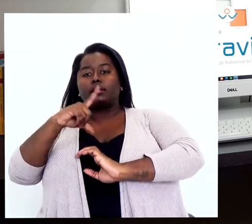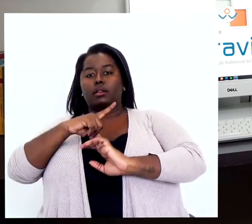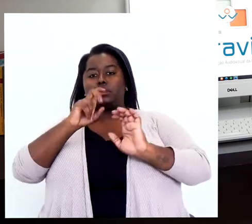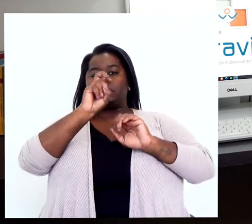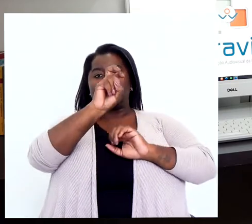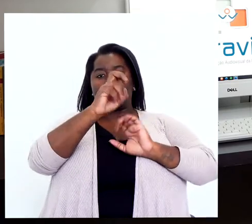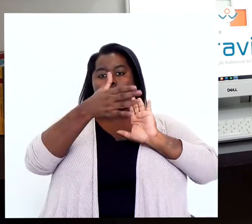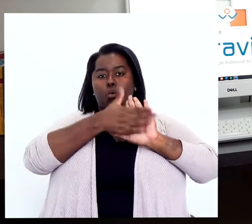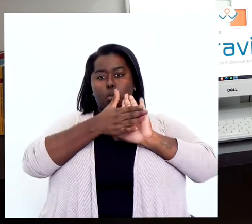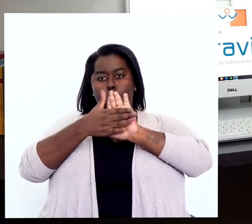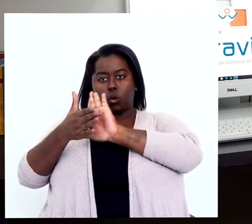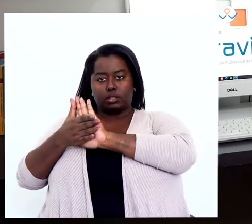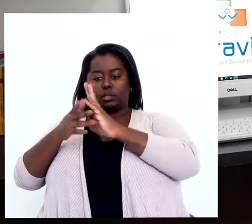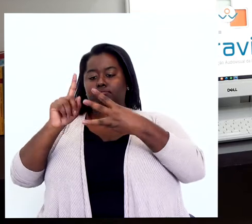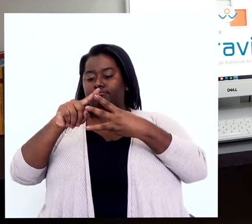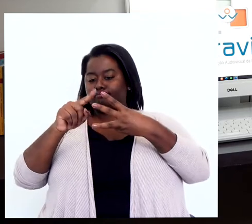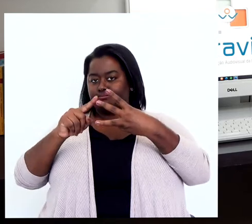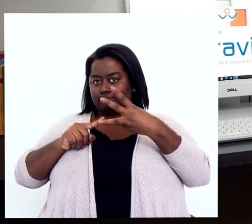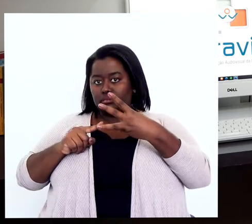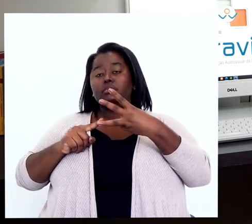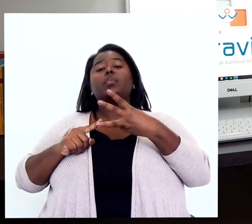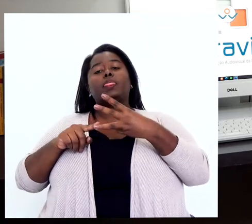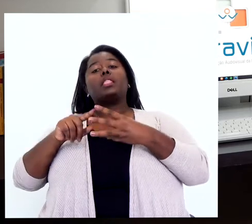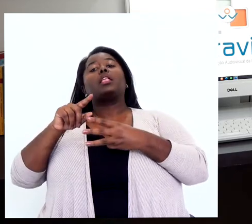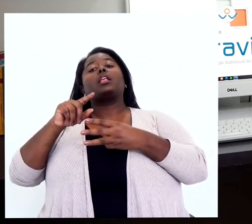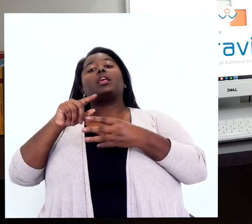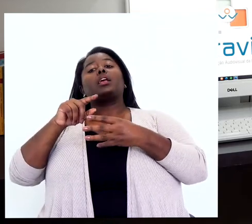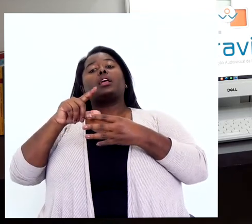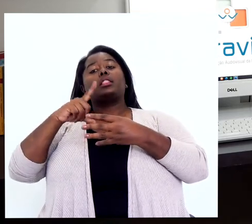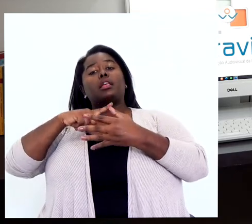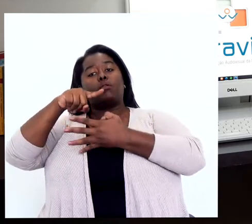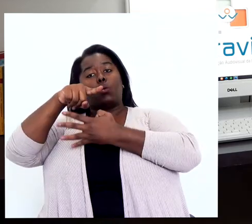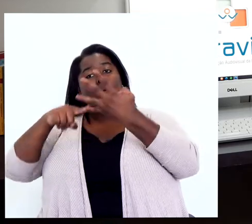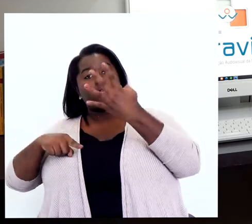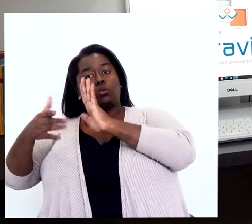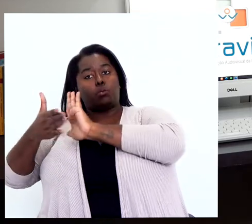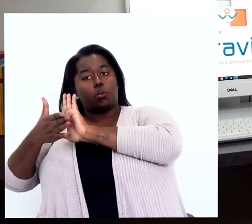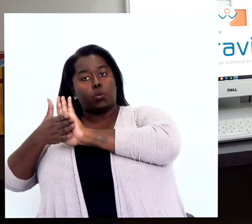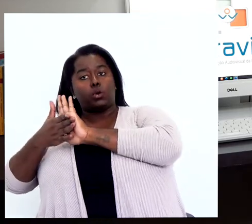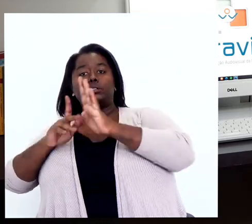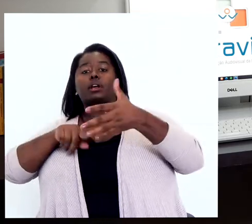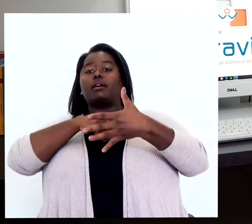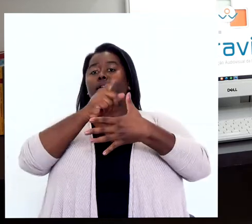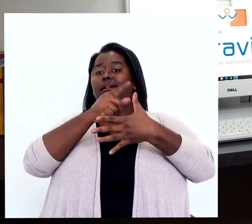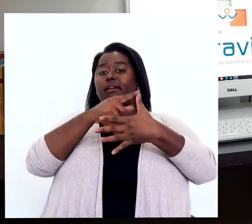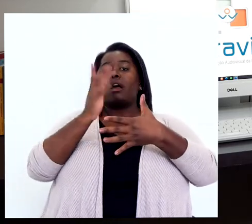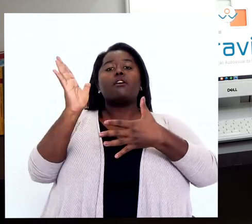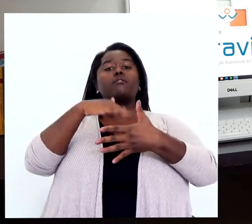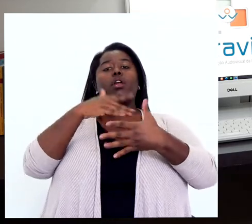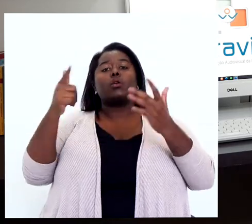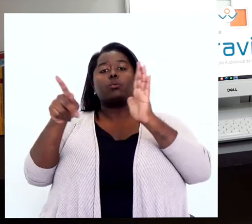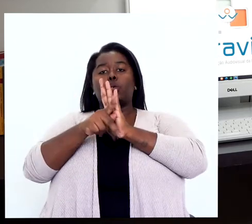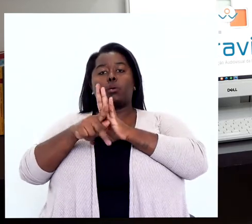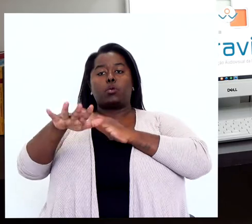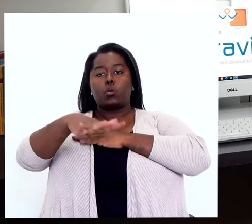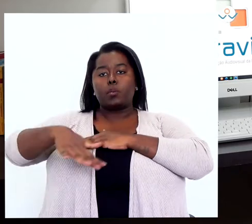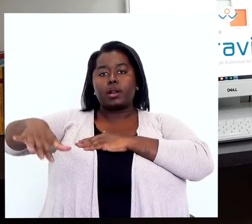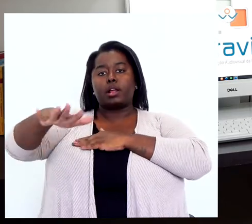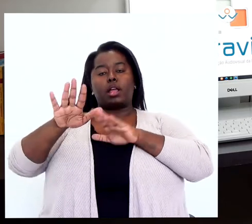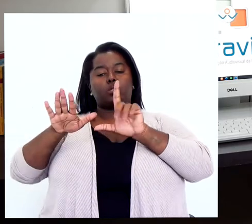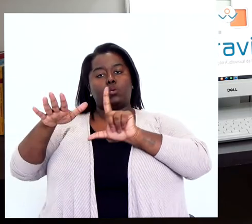cinco propostas, quatro oficiais e a quinta vinda do mercado